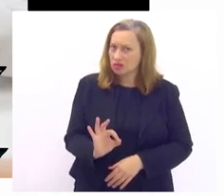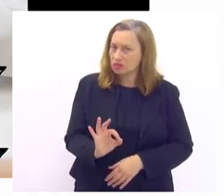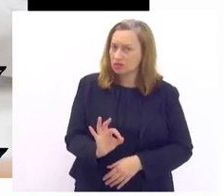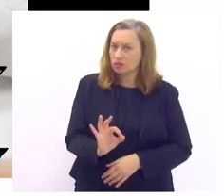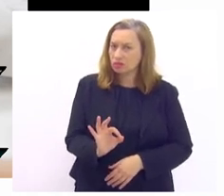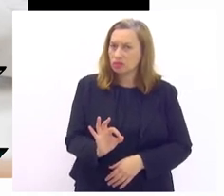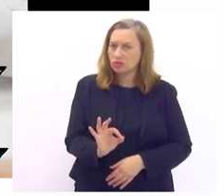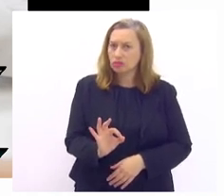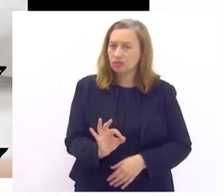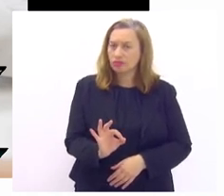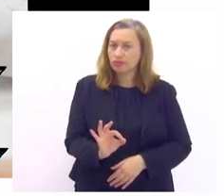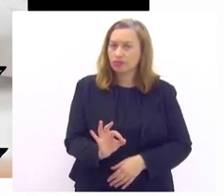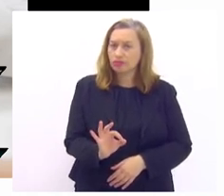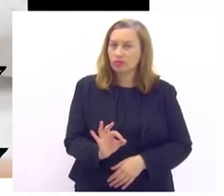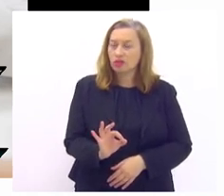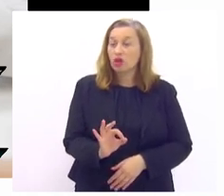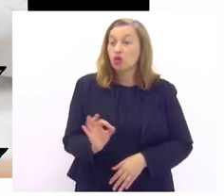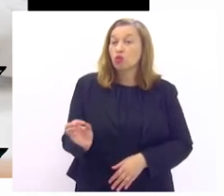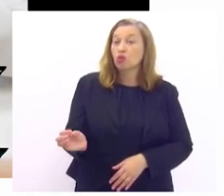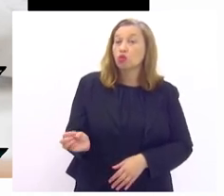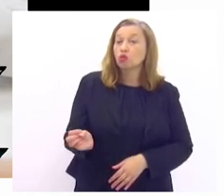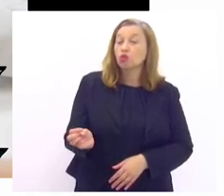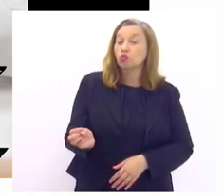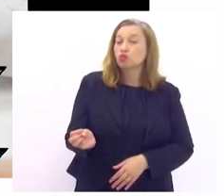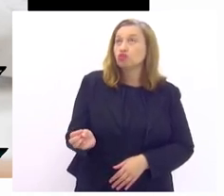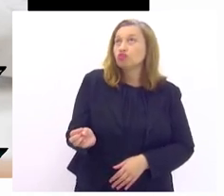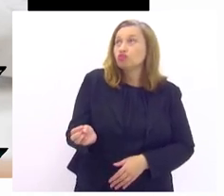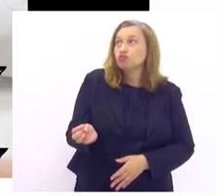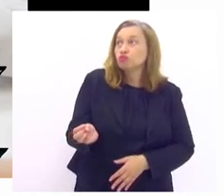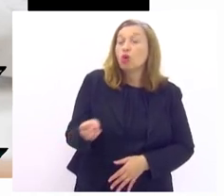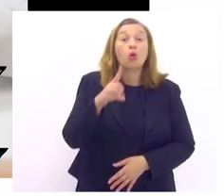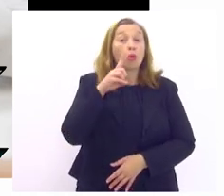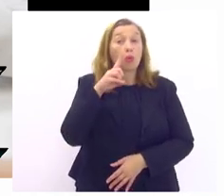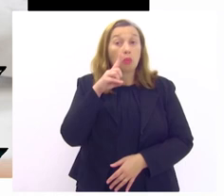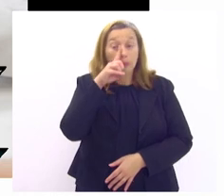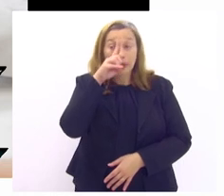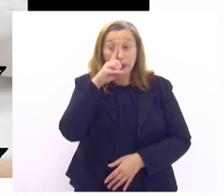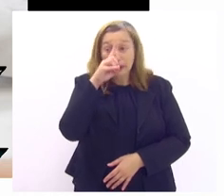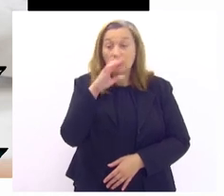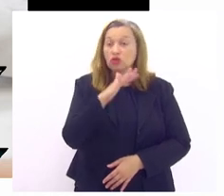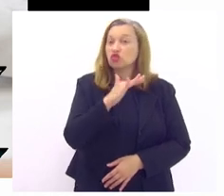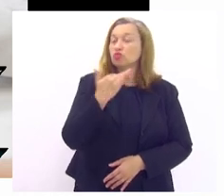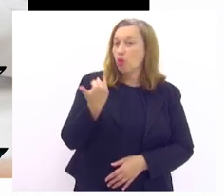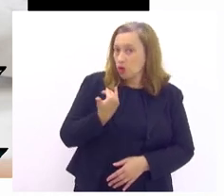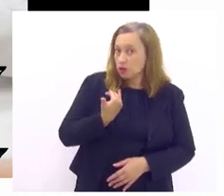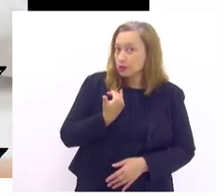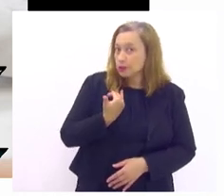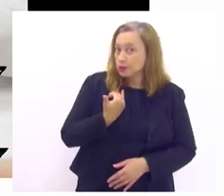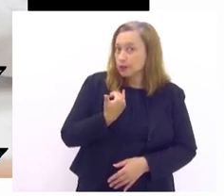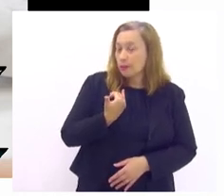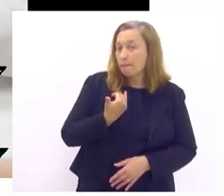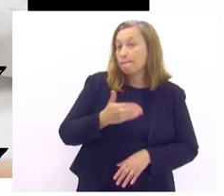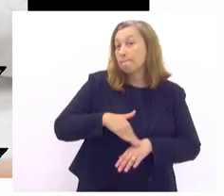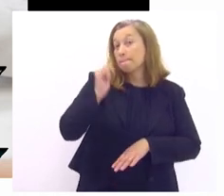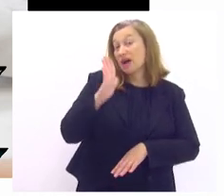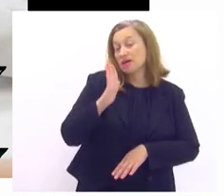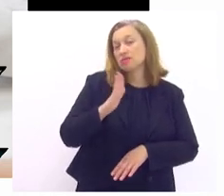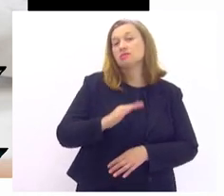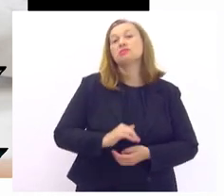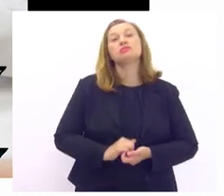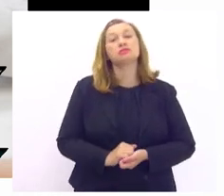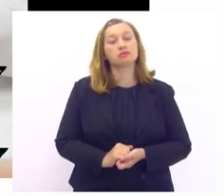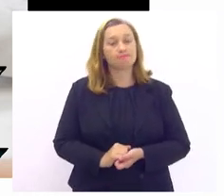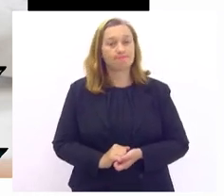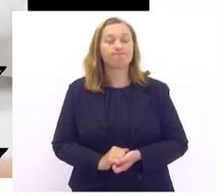ter uma nova infecção o risco de morte desculpe o risco de morte 30%